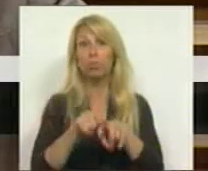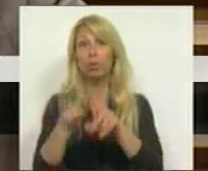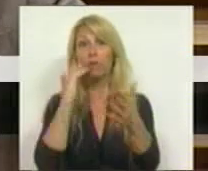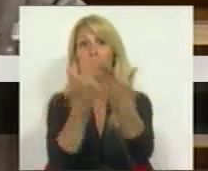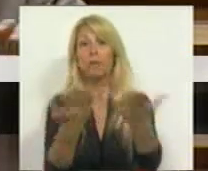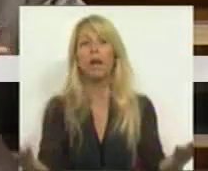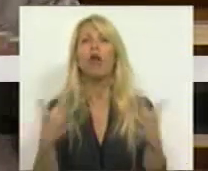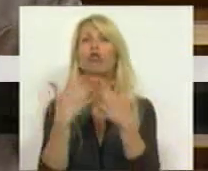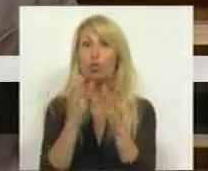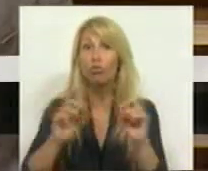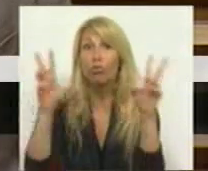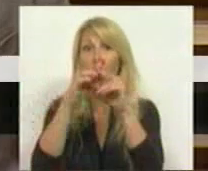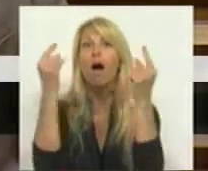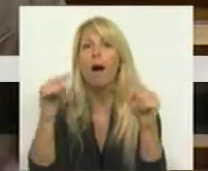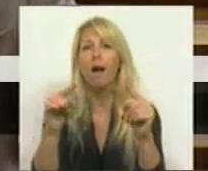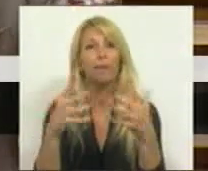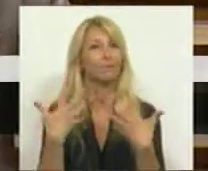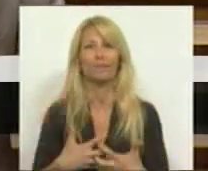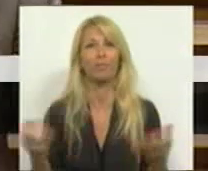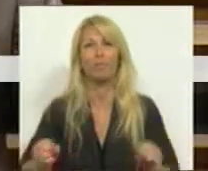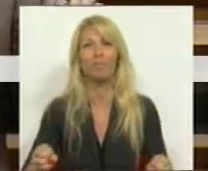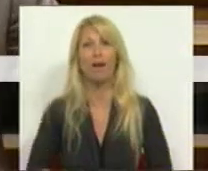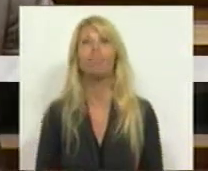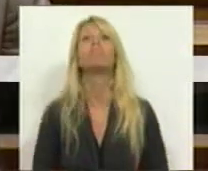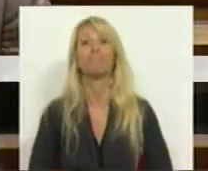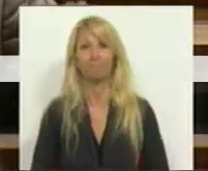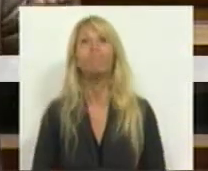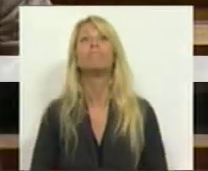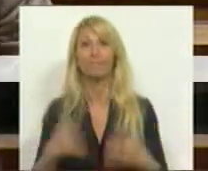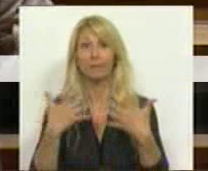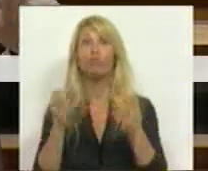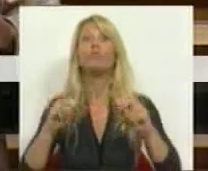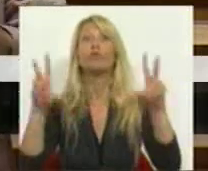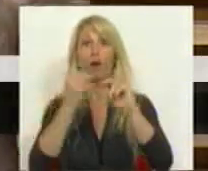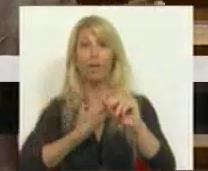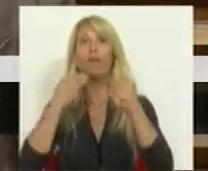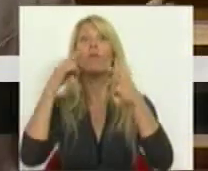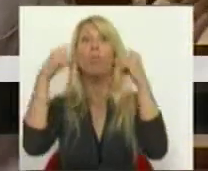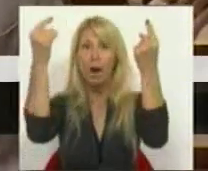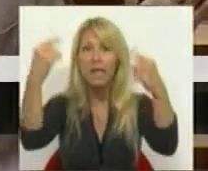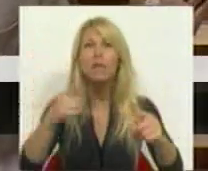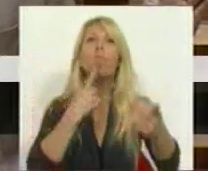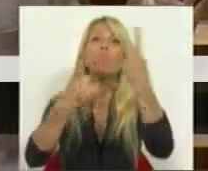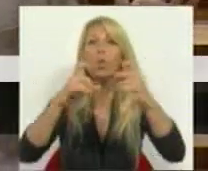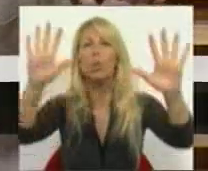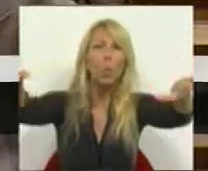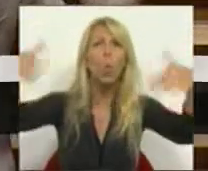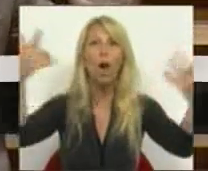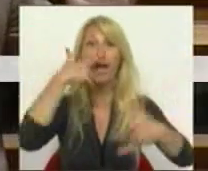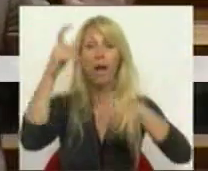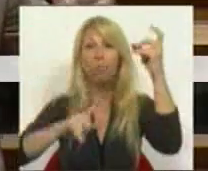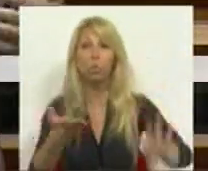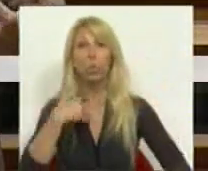Vai haver uma reestruturação? Não tenha dúvidas. Uma reestruturação da dívida pública existirá. Pergunta qualquer economista.